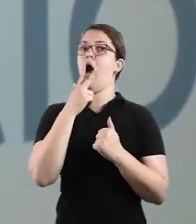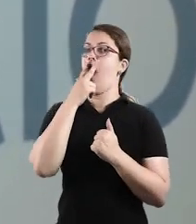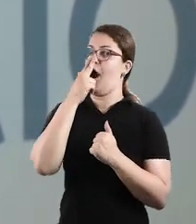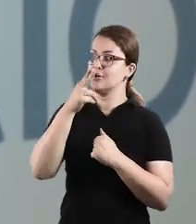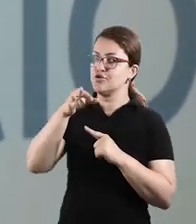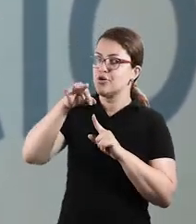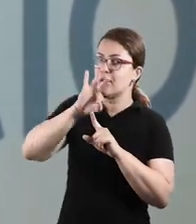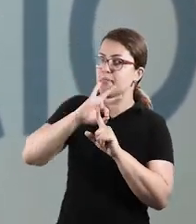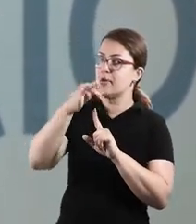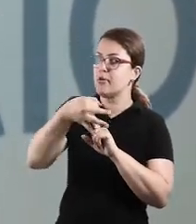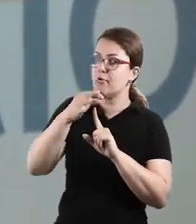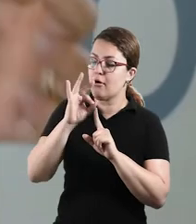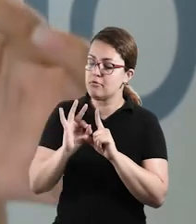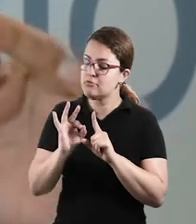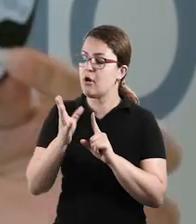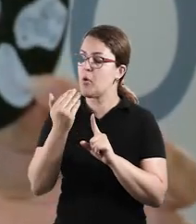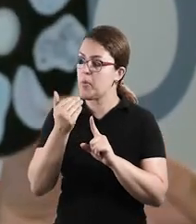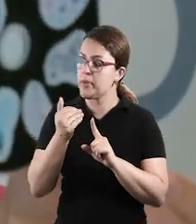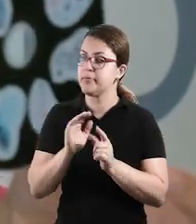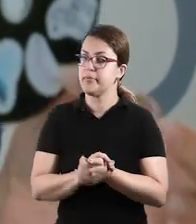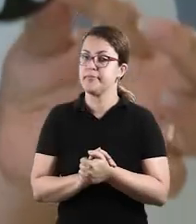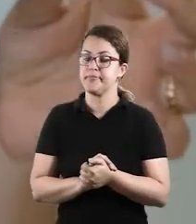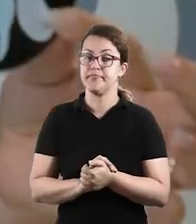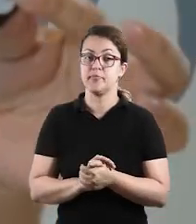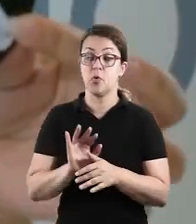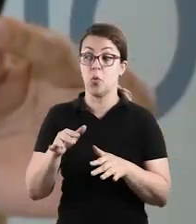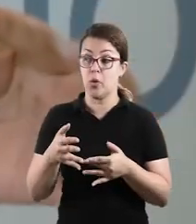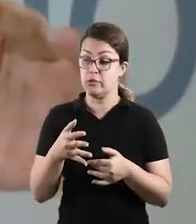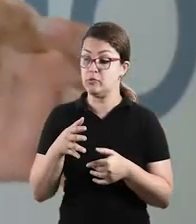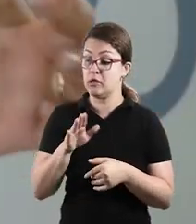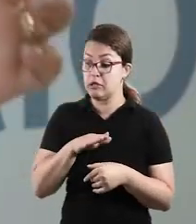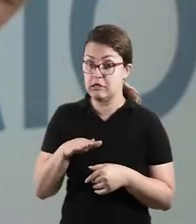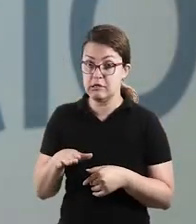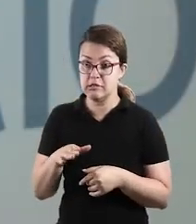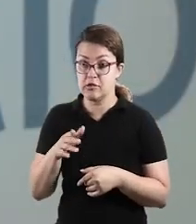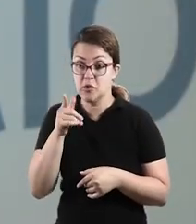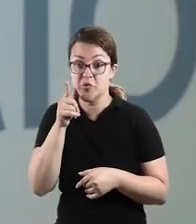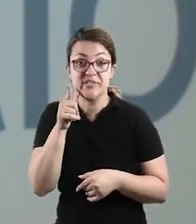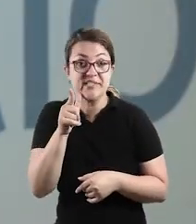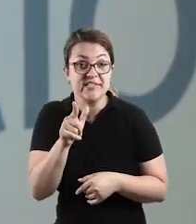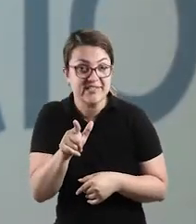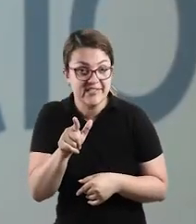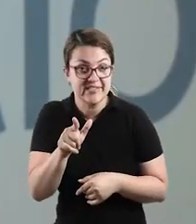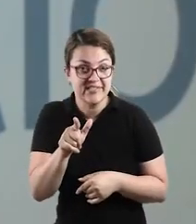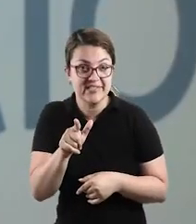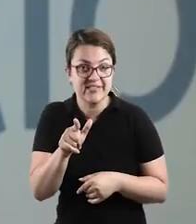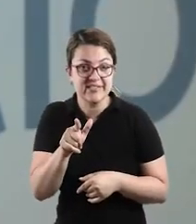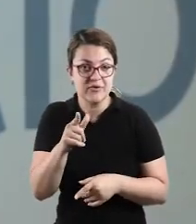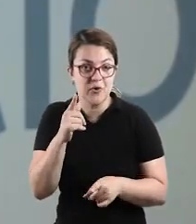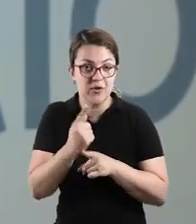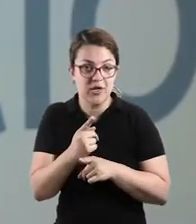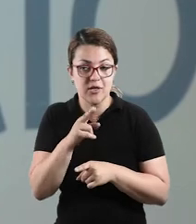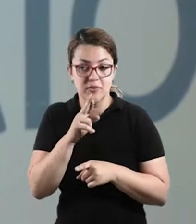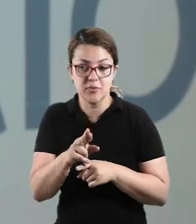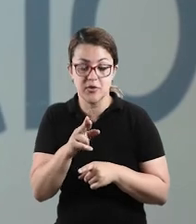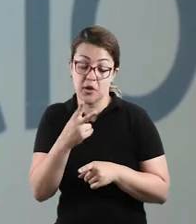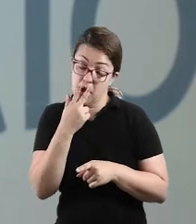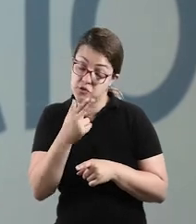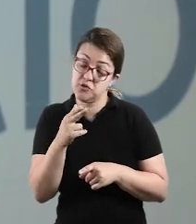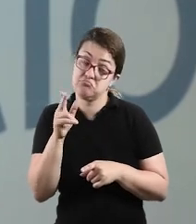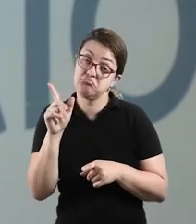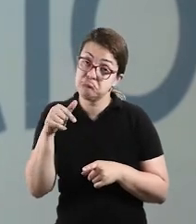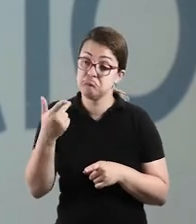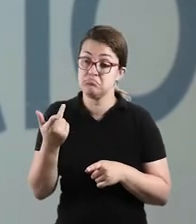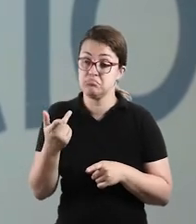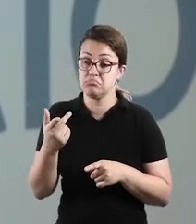acho que é a banana. Quando a criança chegar na resposta, ela pode colocar no que ela acha que é, tá bom?